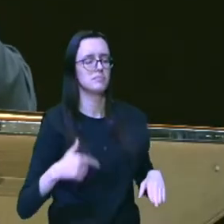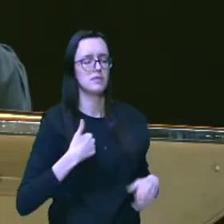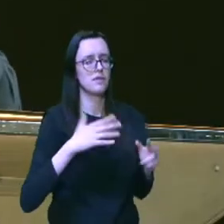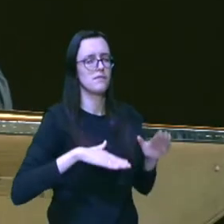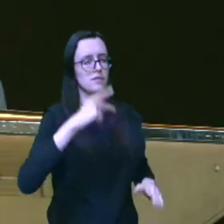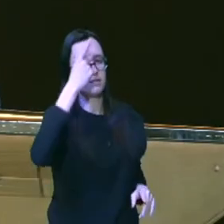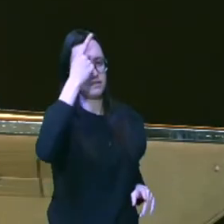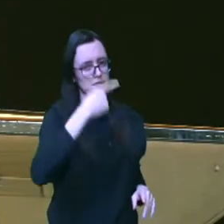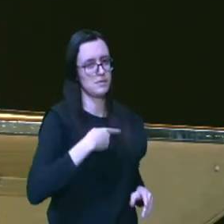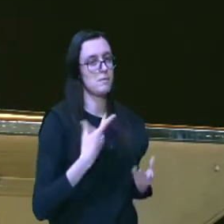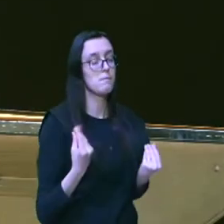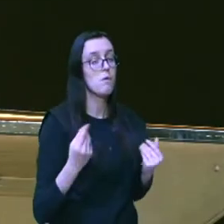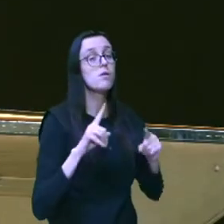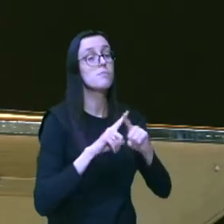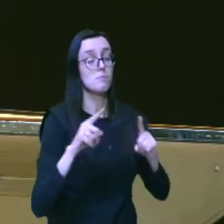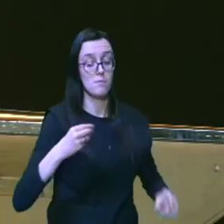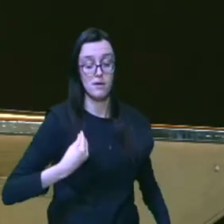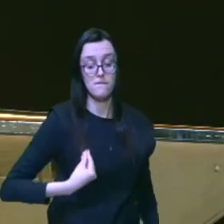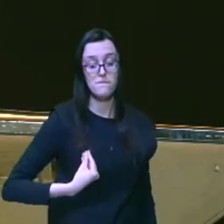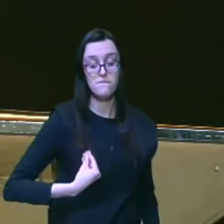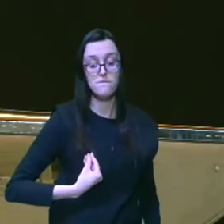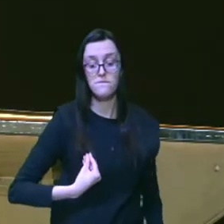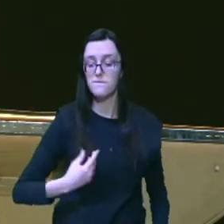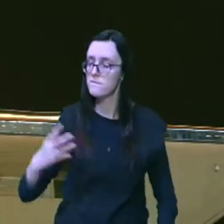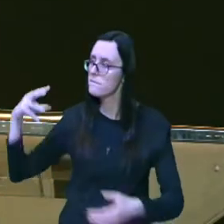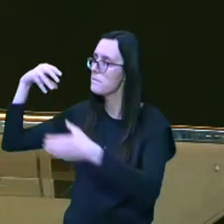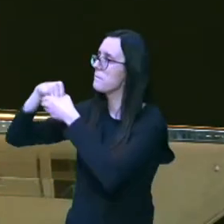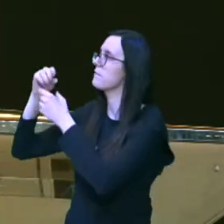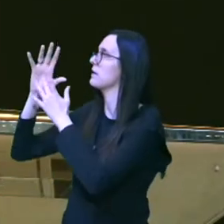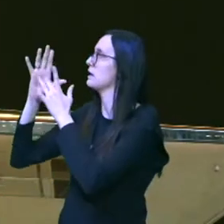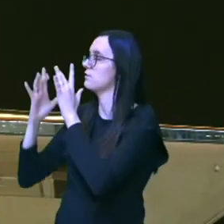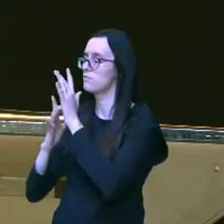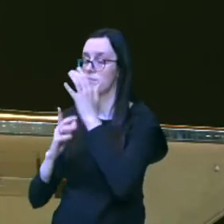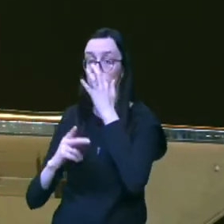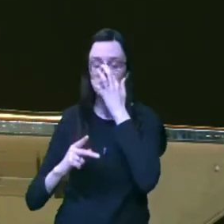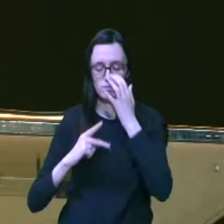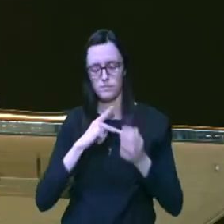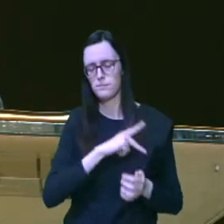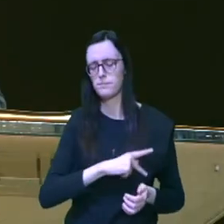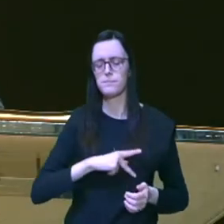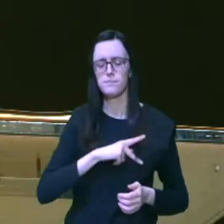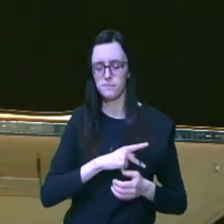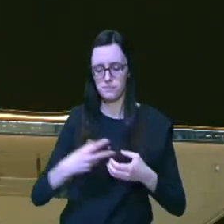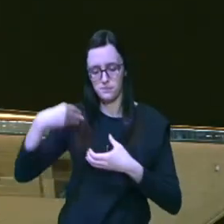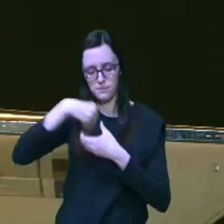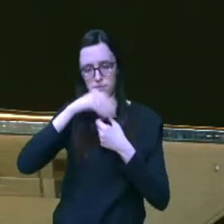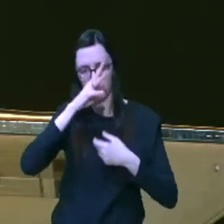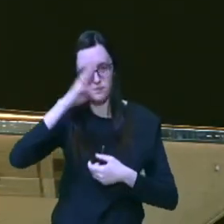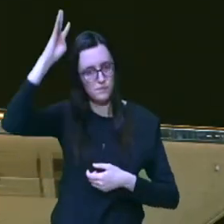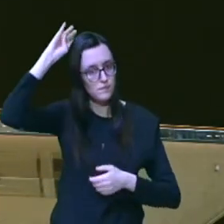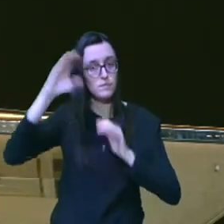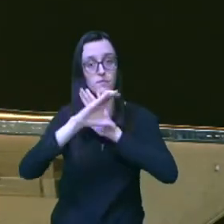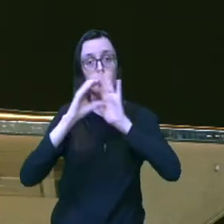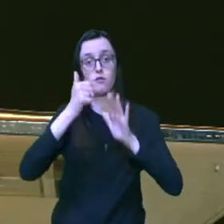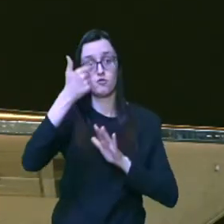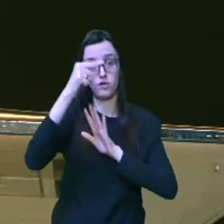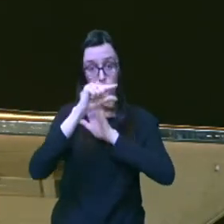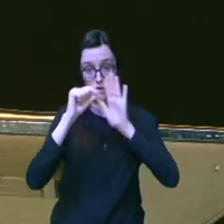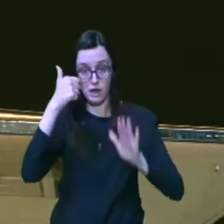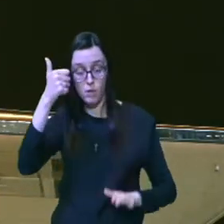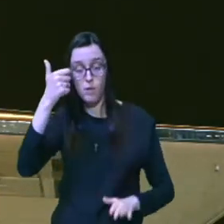mas vida em Jesus o apóstolo Paulo na carta aos romanos capítulo 12 verso 1 diz assim